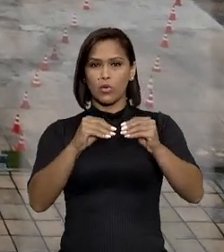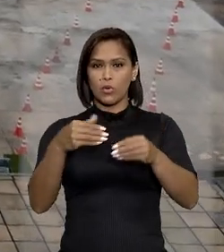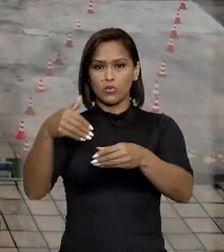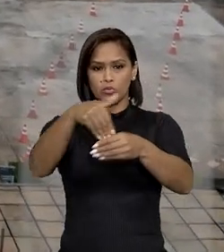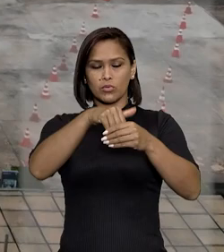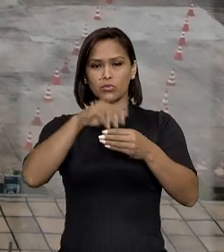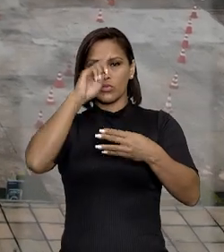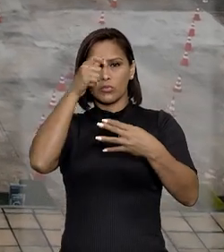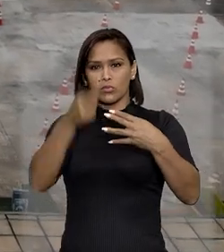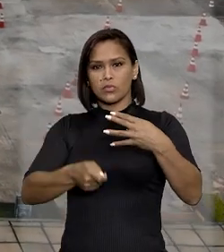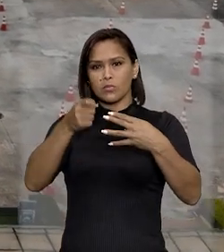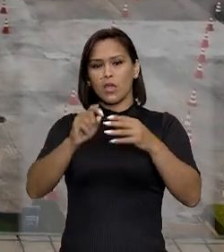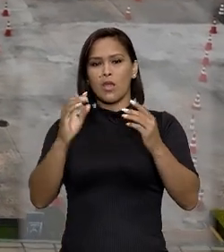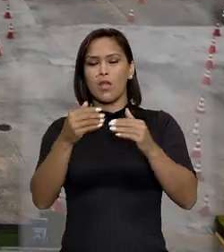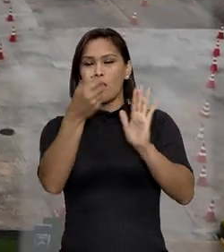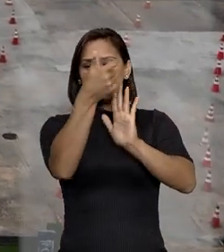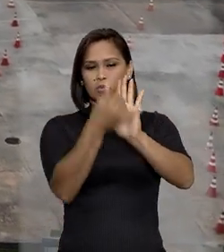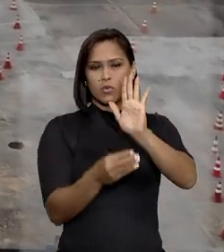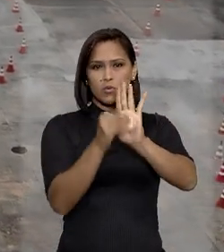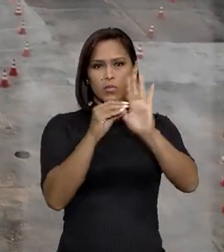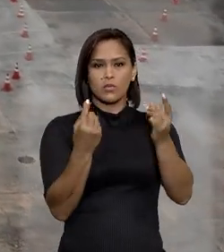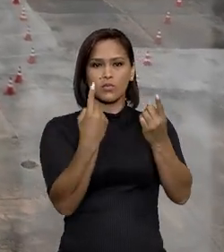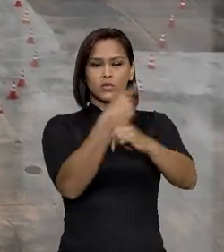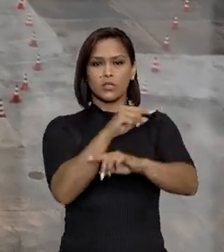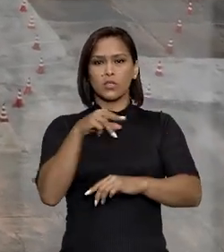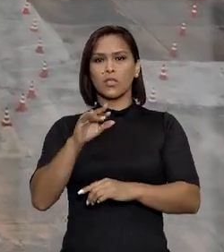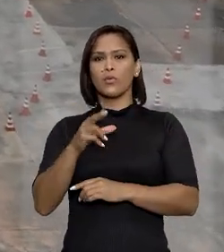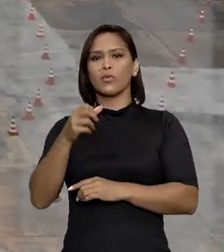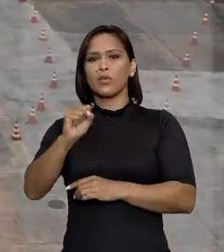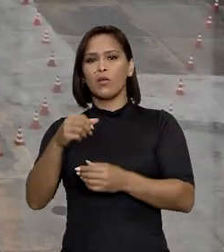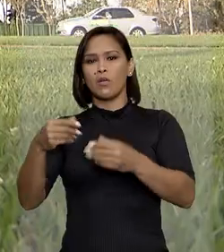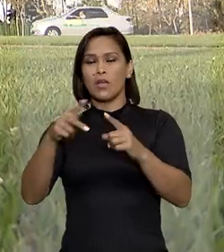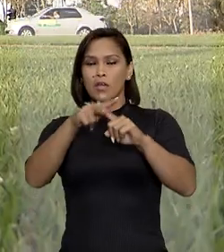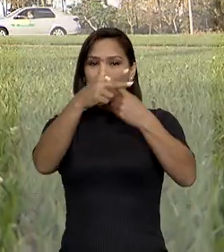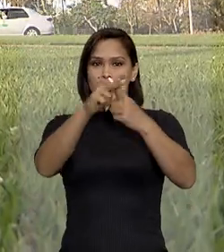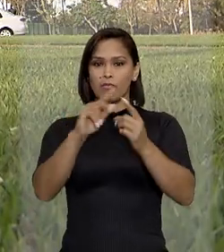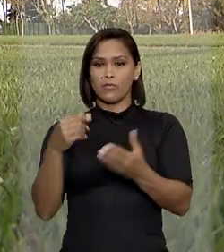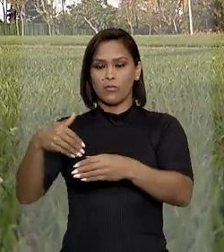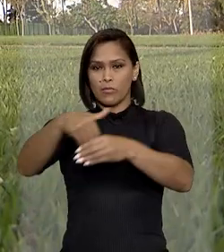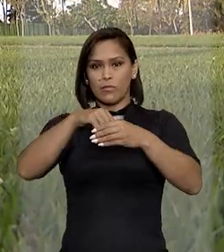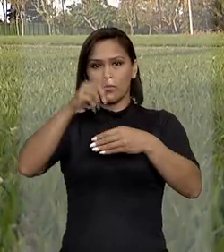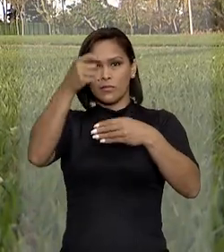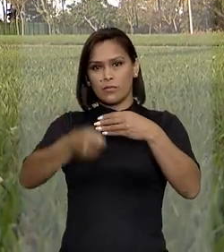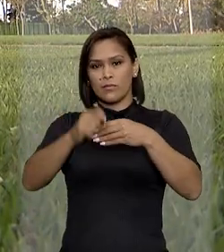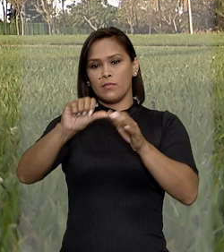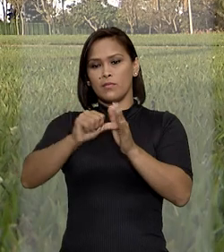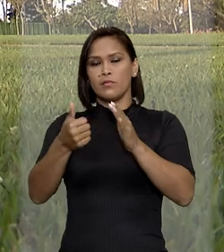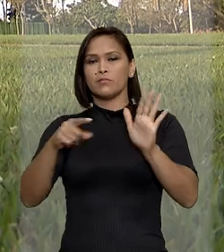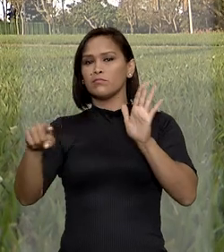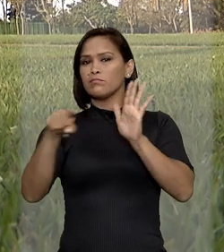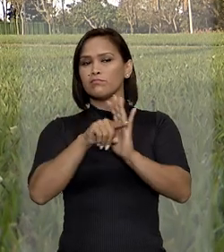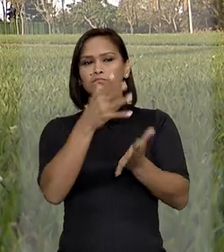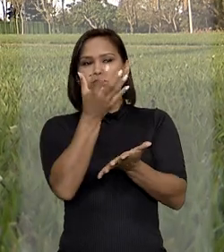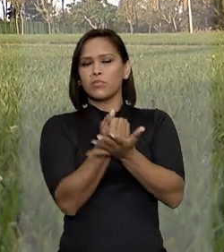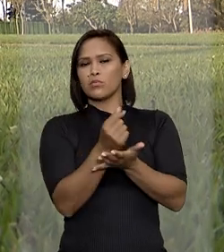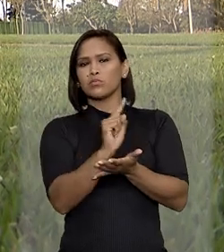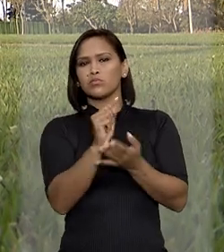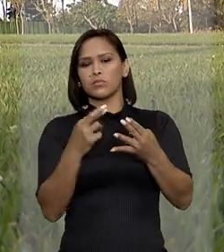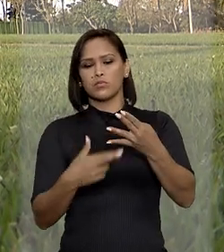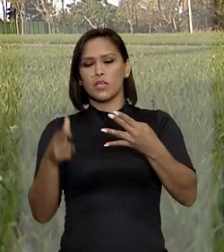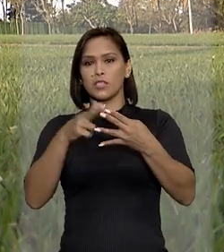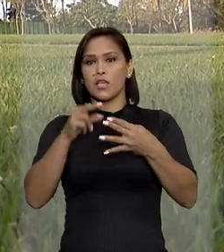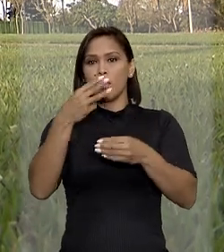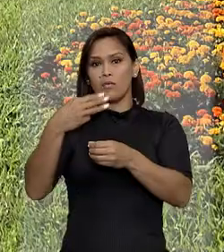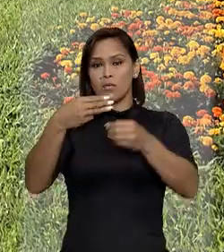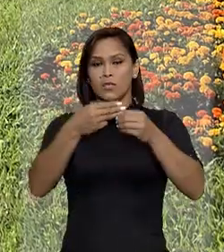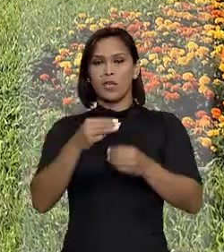unanimidade, acolheu embargos de divergência da União e reformou o acórdão da primeira turma para negar provimento ao recurso especial